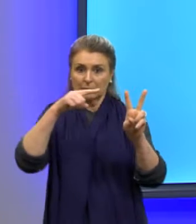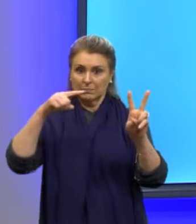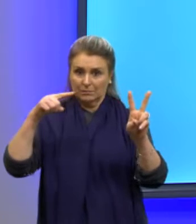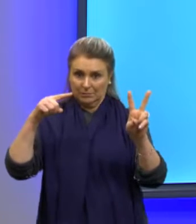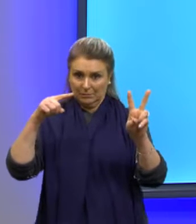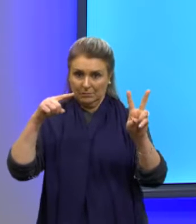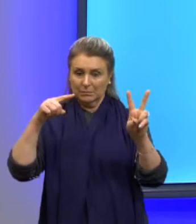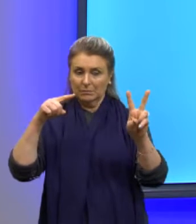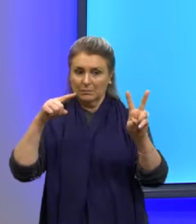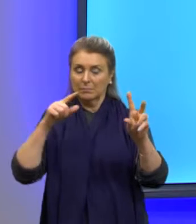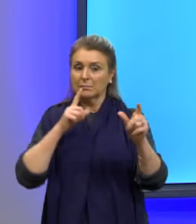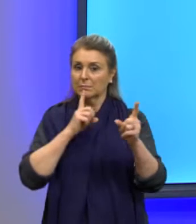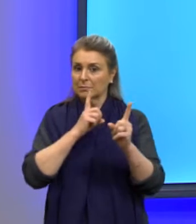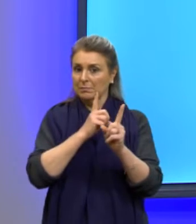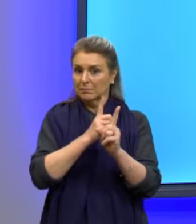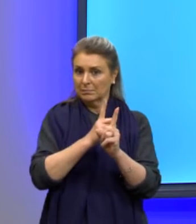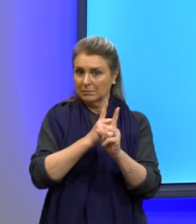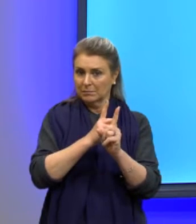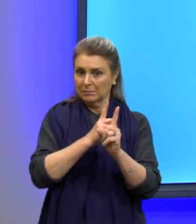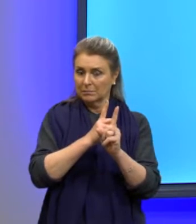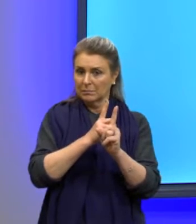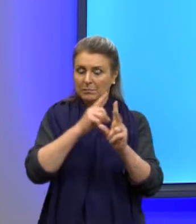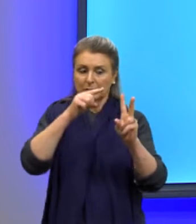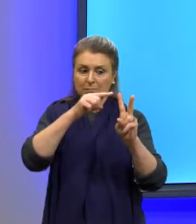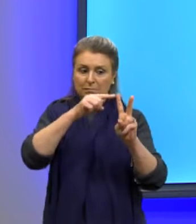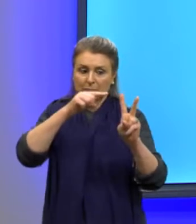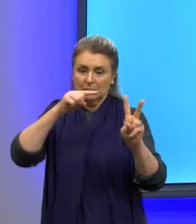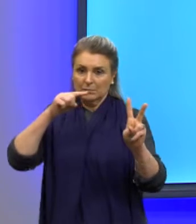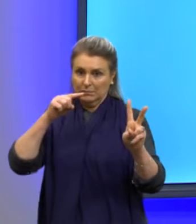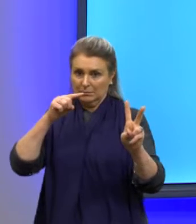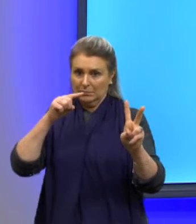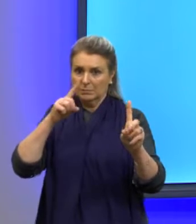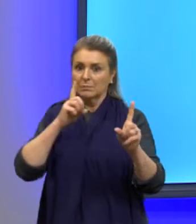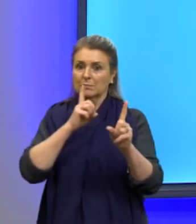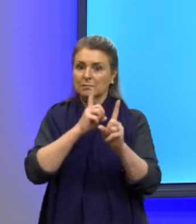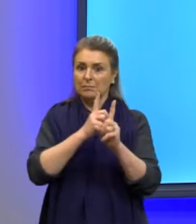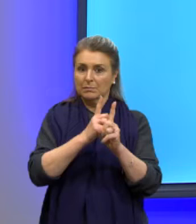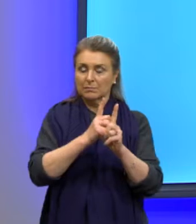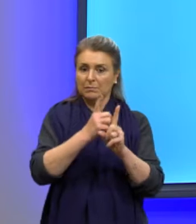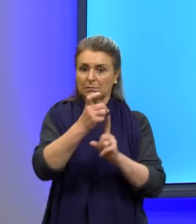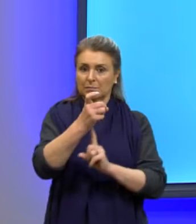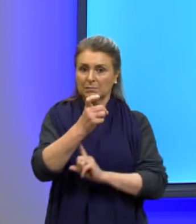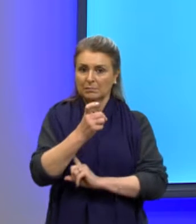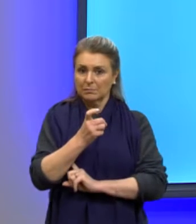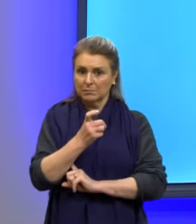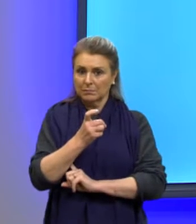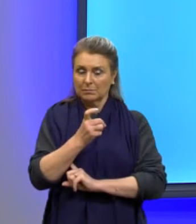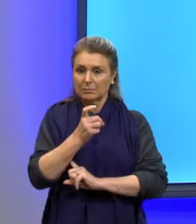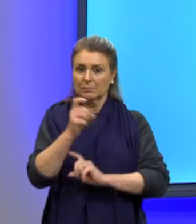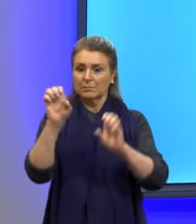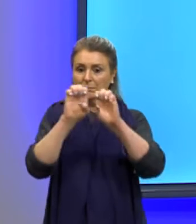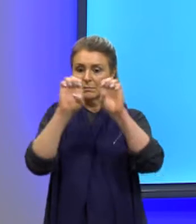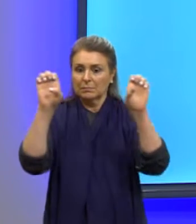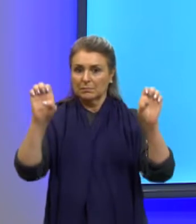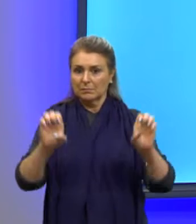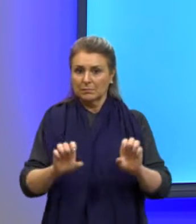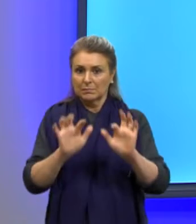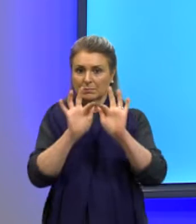valores que a gente obteve e a fórmula de Bhaskara, então, é encontrar o valor do X, lá da minha equação, da minha função,